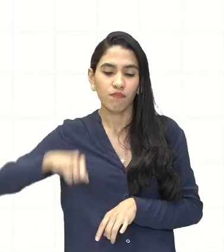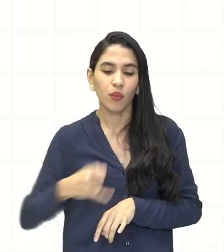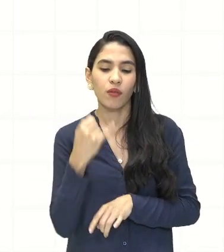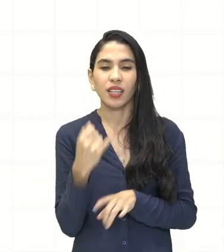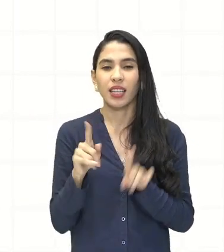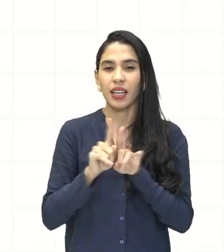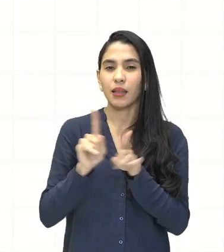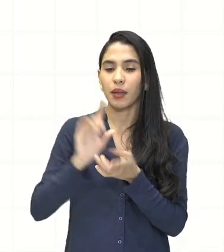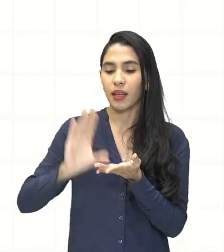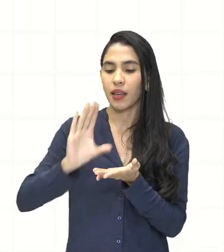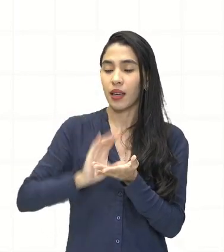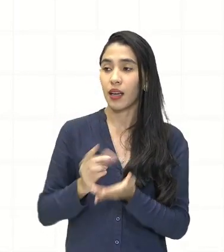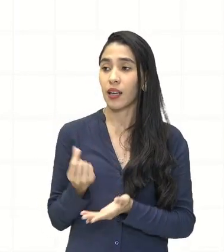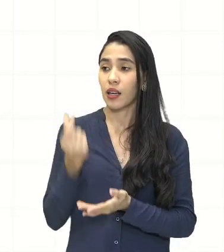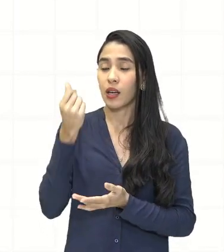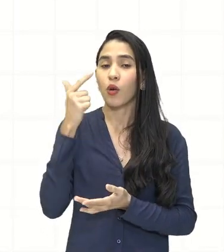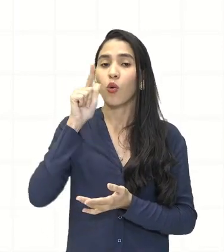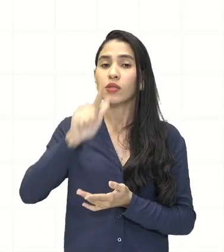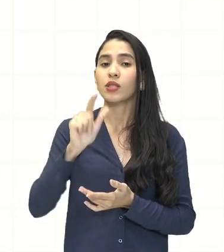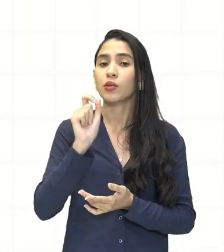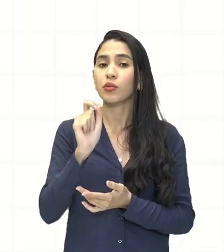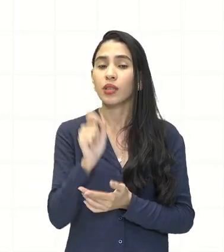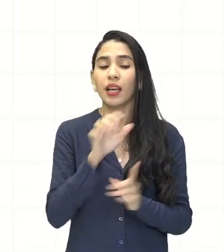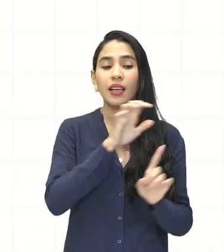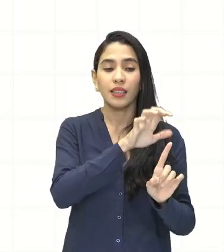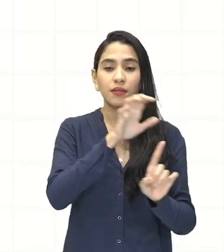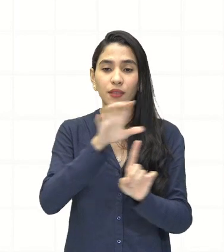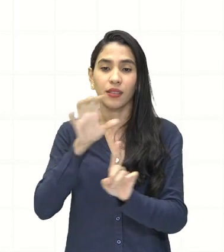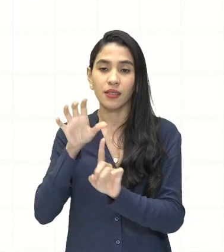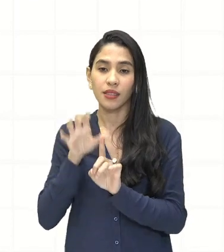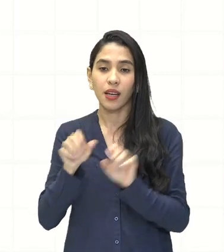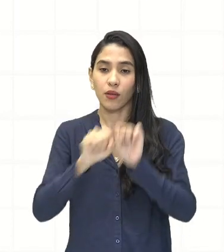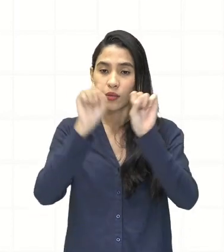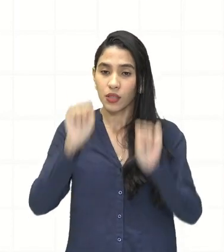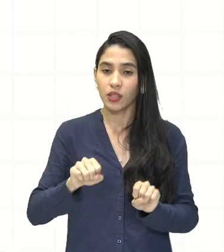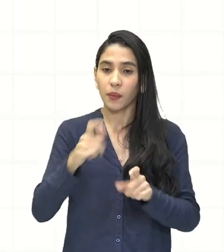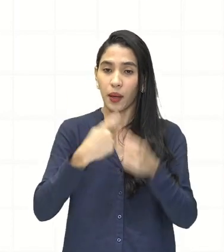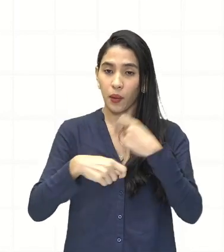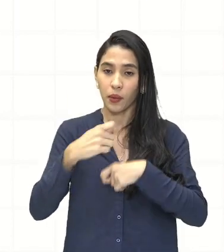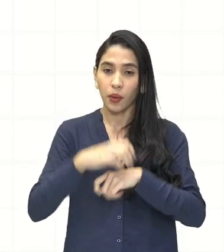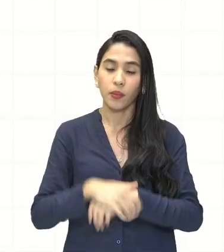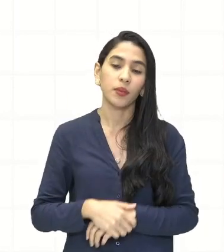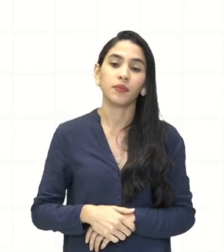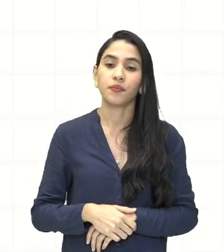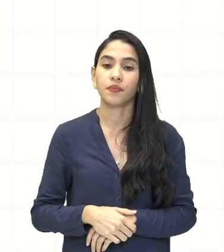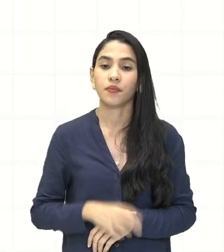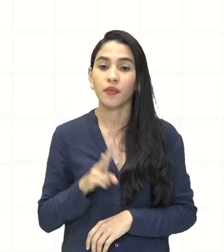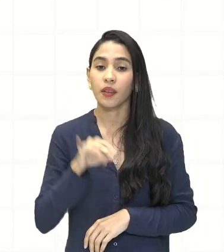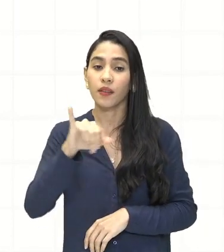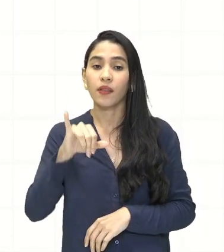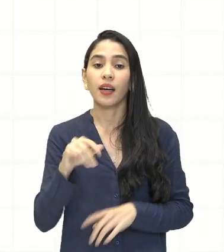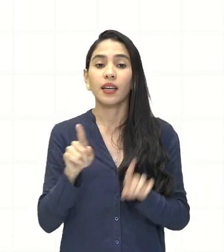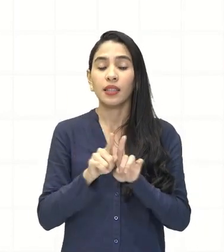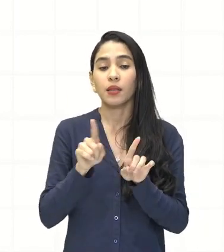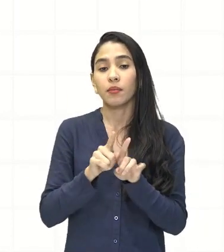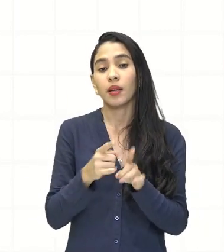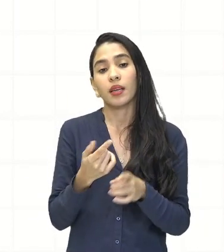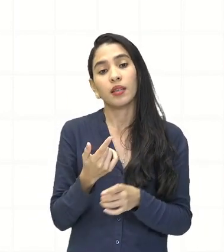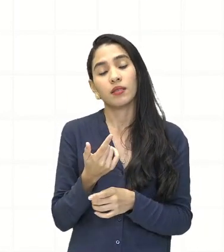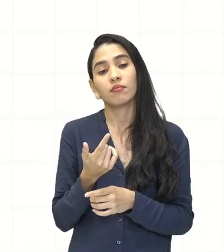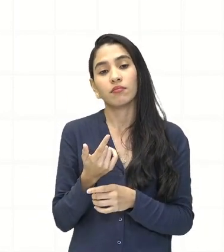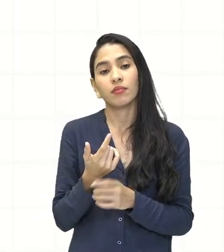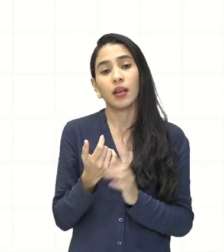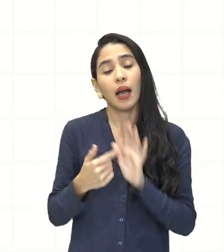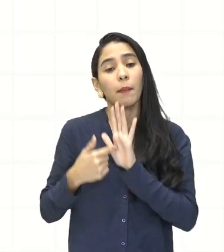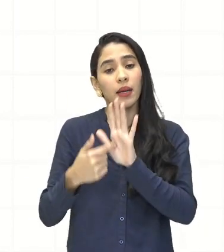riquezas para poder influenciar nesse sistema econômico. E vai surgir aquele que não tem esses meios de produção,